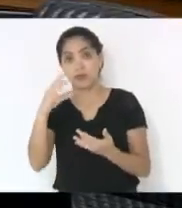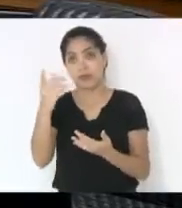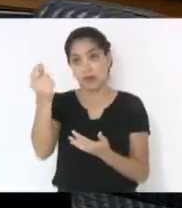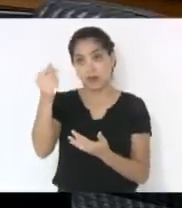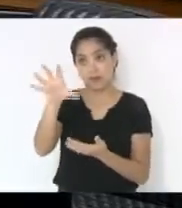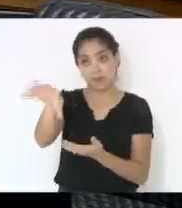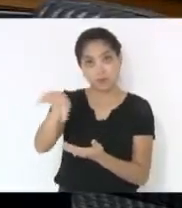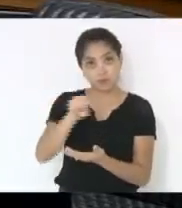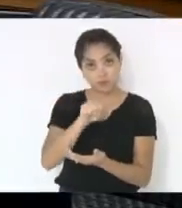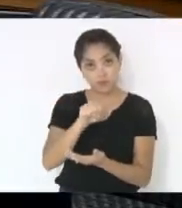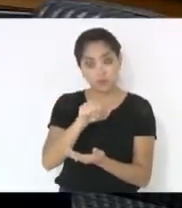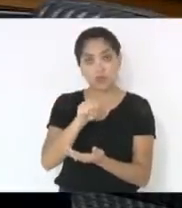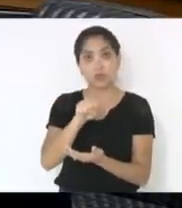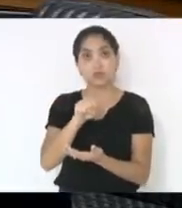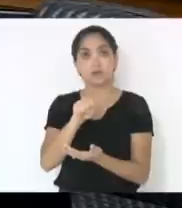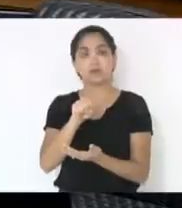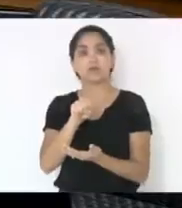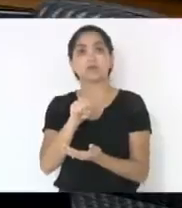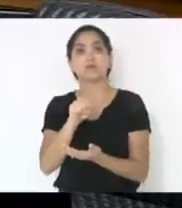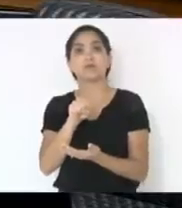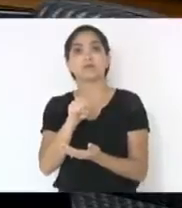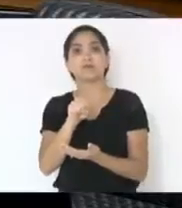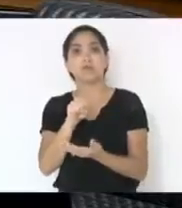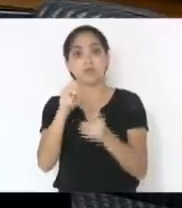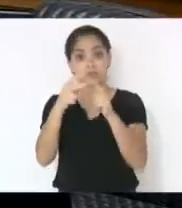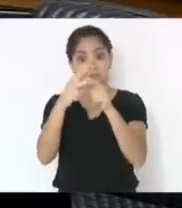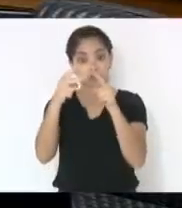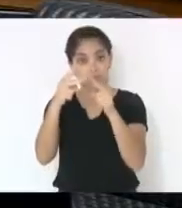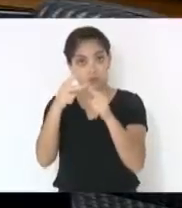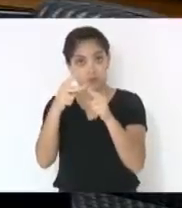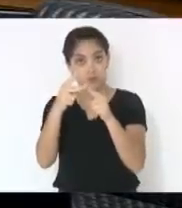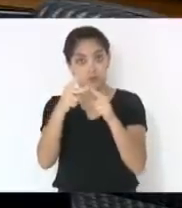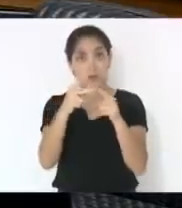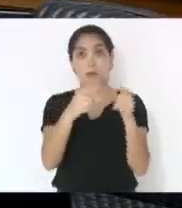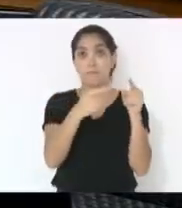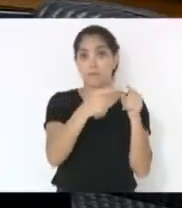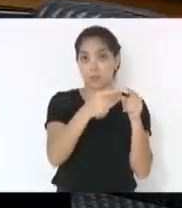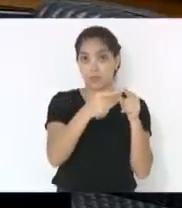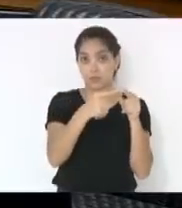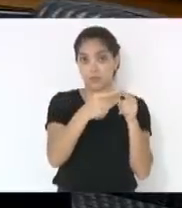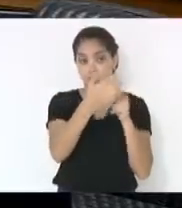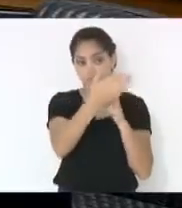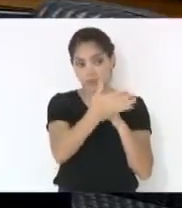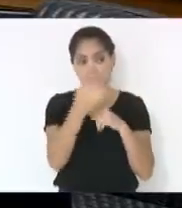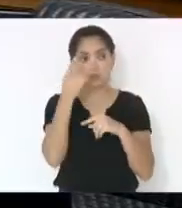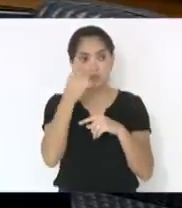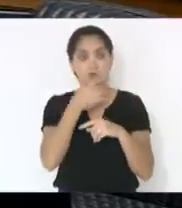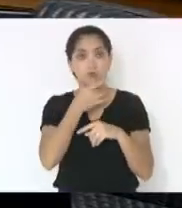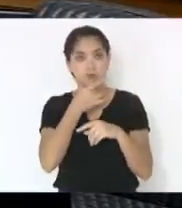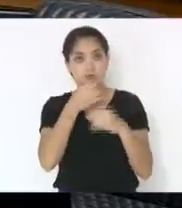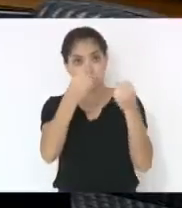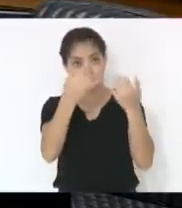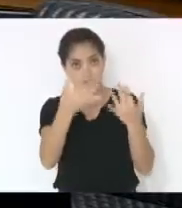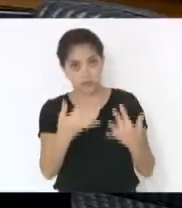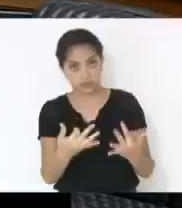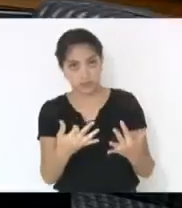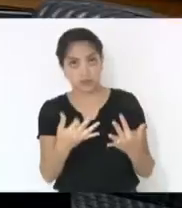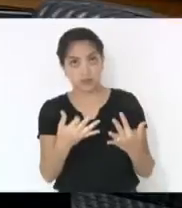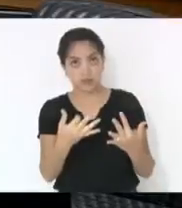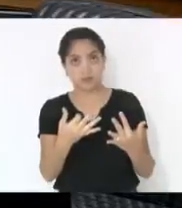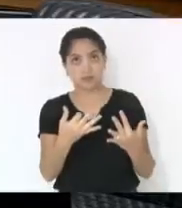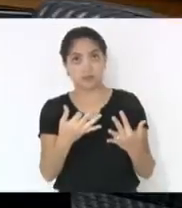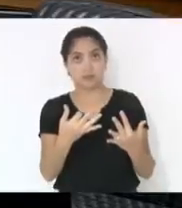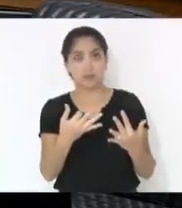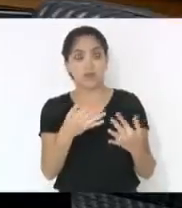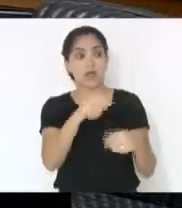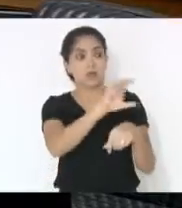do PRODEC, são duas partes, uma parte que o deputado Covalchini vai falar daqui a pouco aqui, é para acertar a questão dos